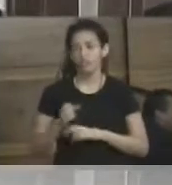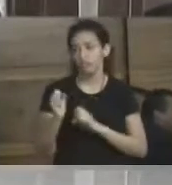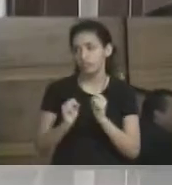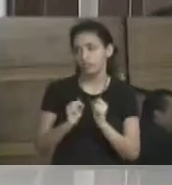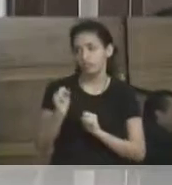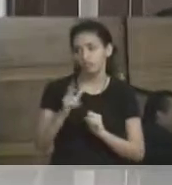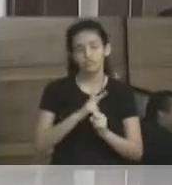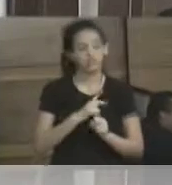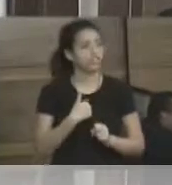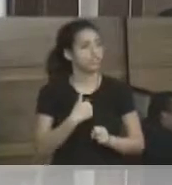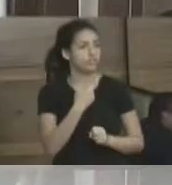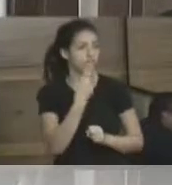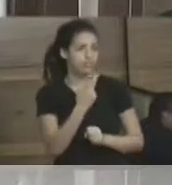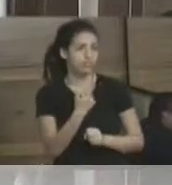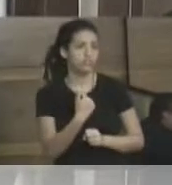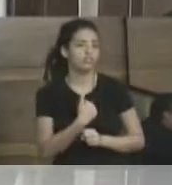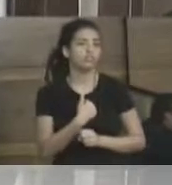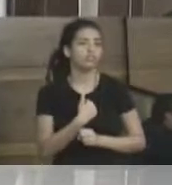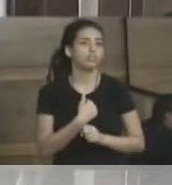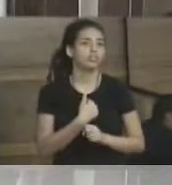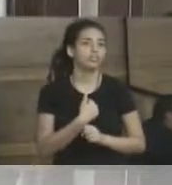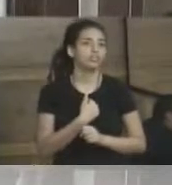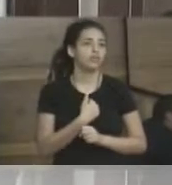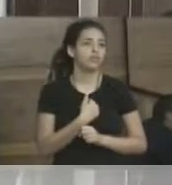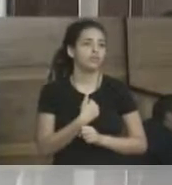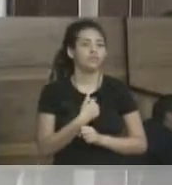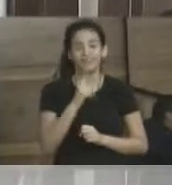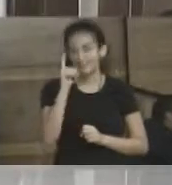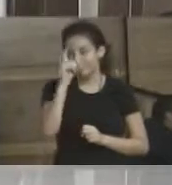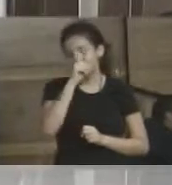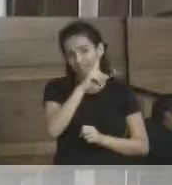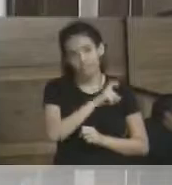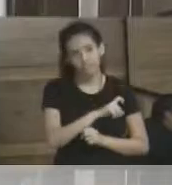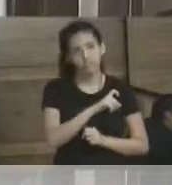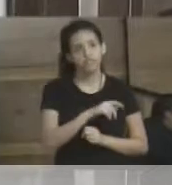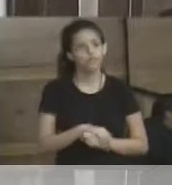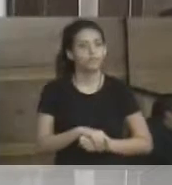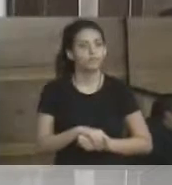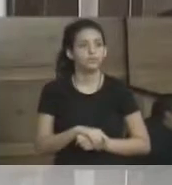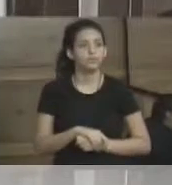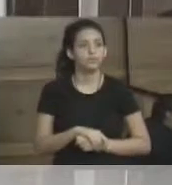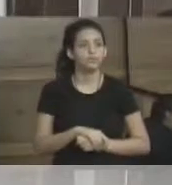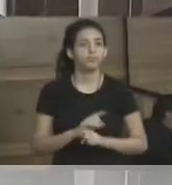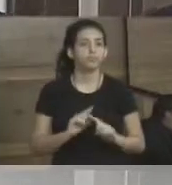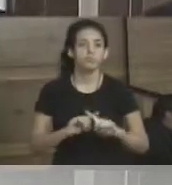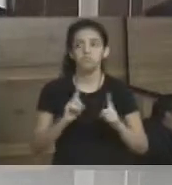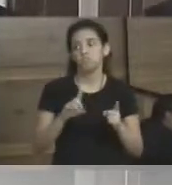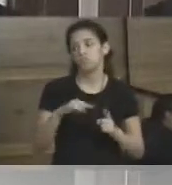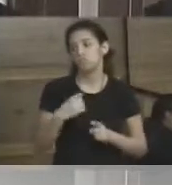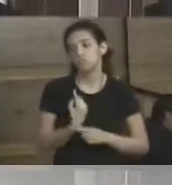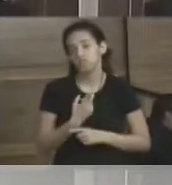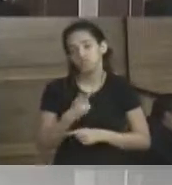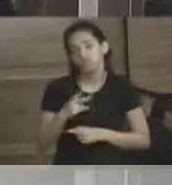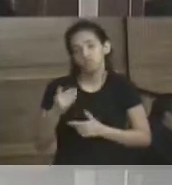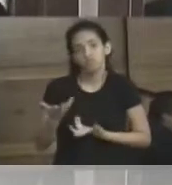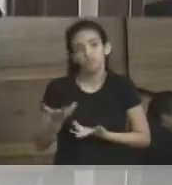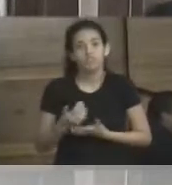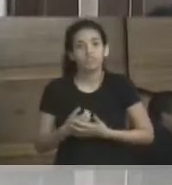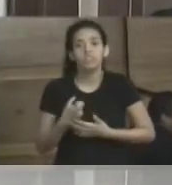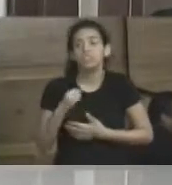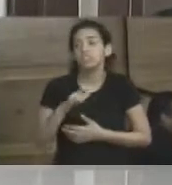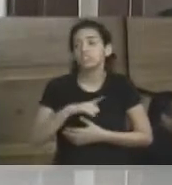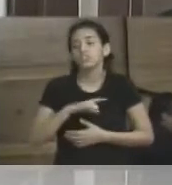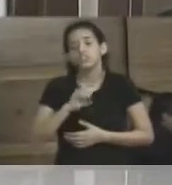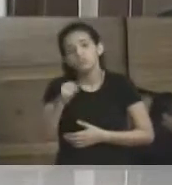privadas, eu digo para as pessoas, olha, na coisa pública, eu vou te dizer que está muito difícil, que isso é impossível, mas eu vou tentar, se aparecer alguma